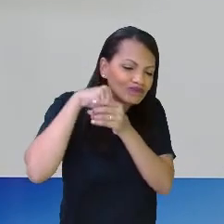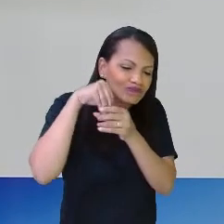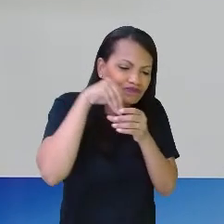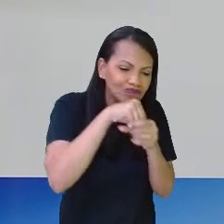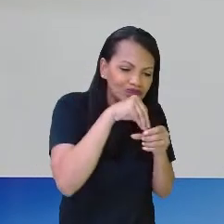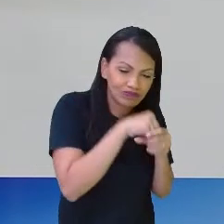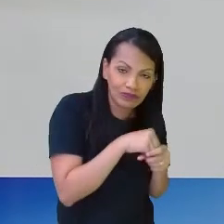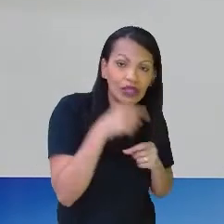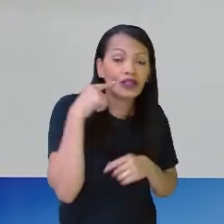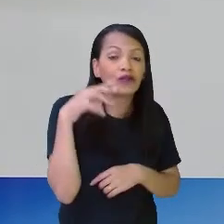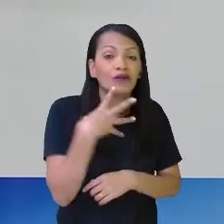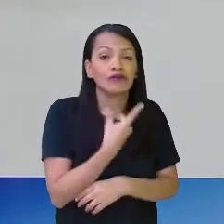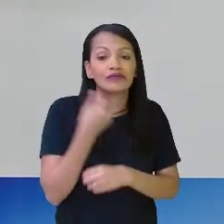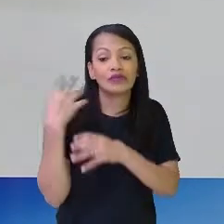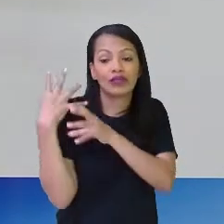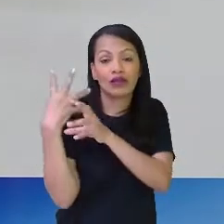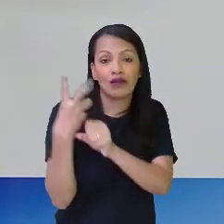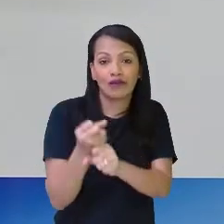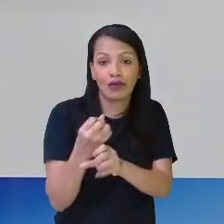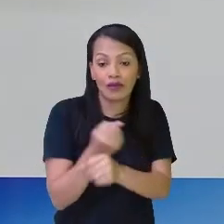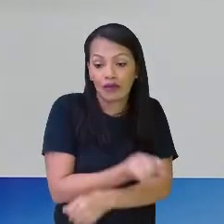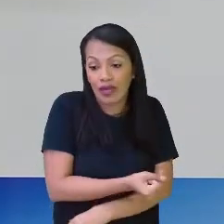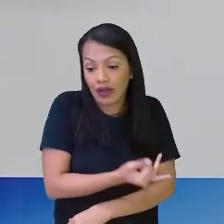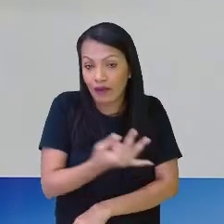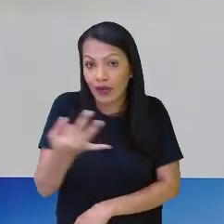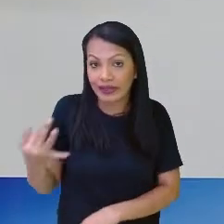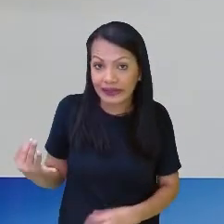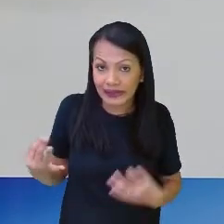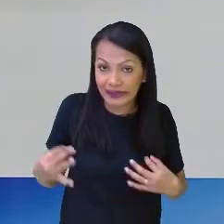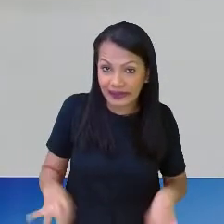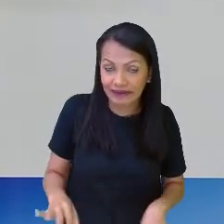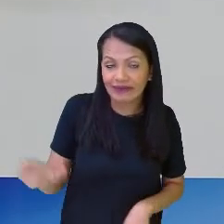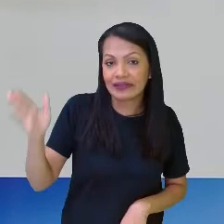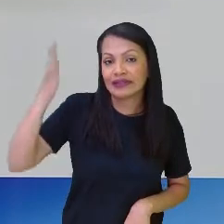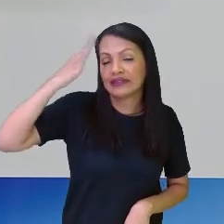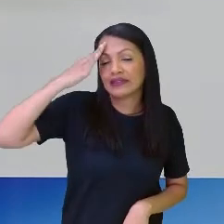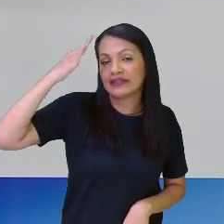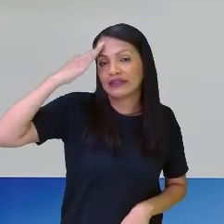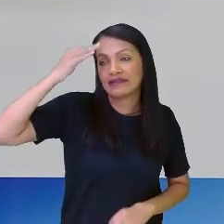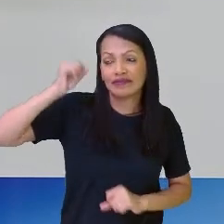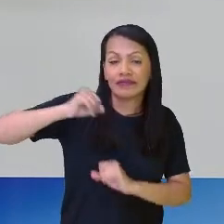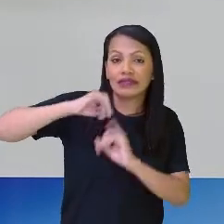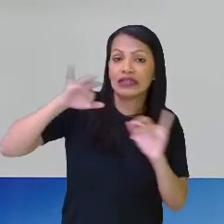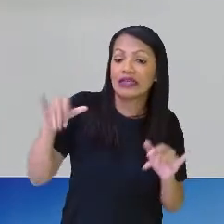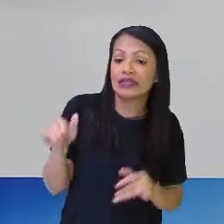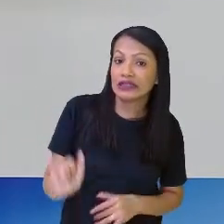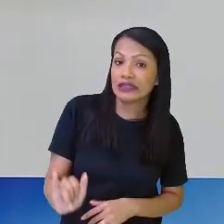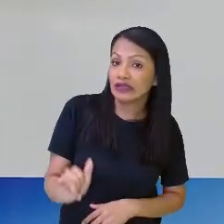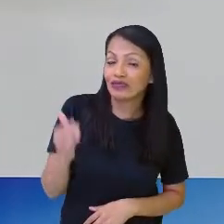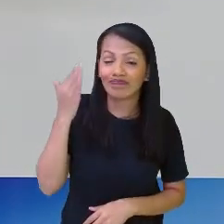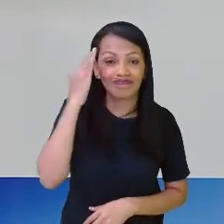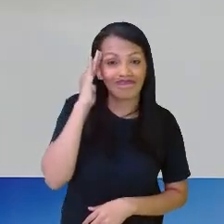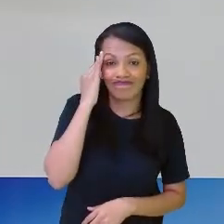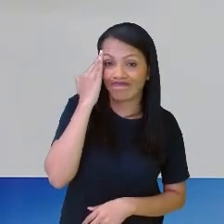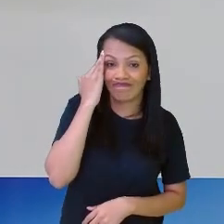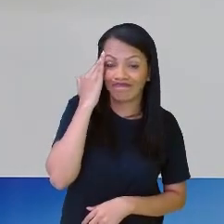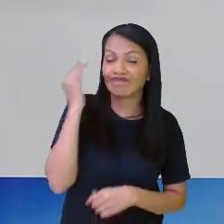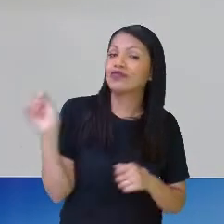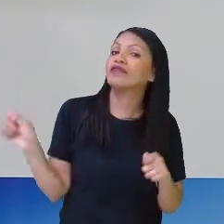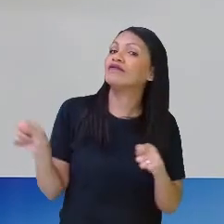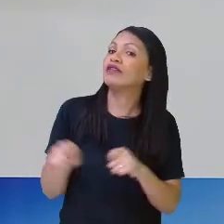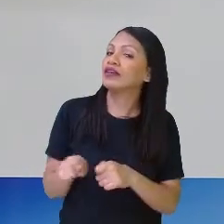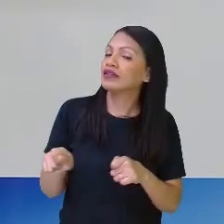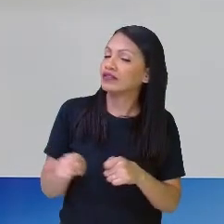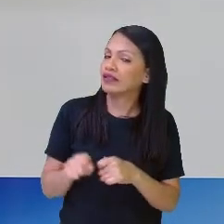que a gente calcula em uma quantidade. Compreendido? Mas se não compreendeu, a gente vai fazer mais